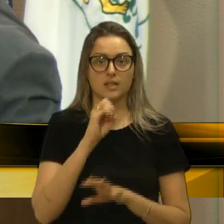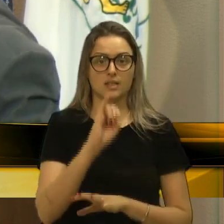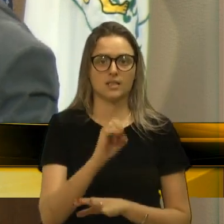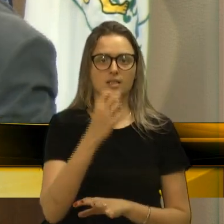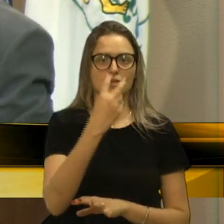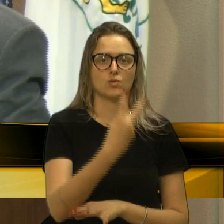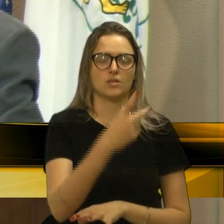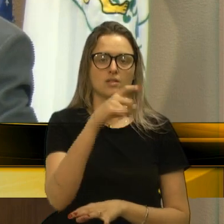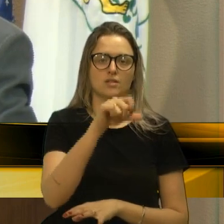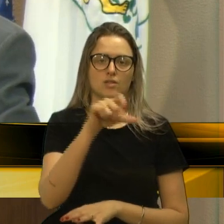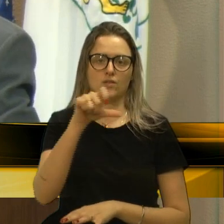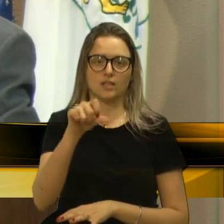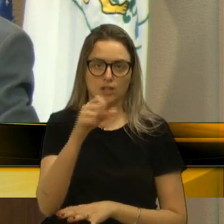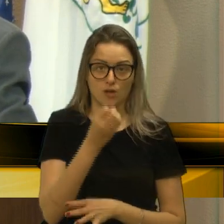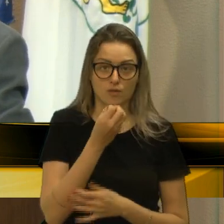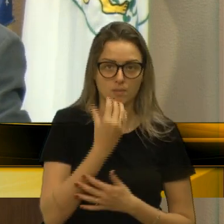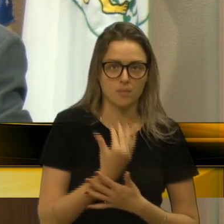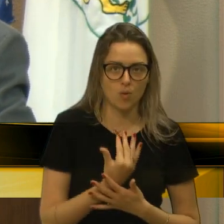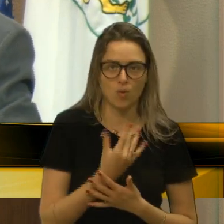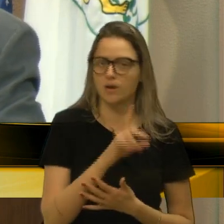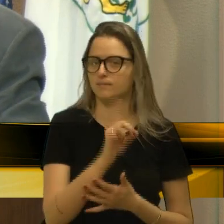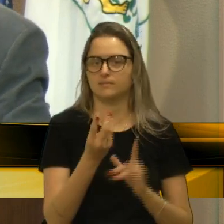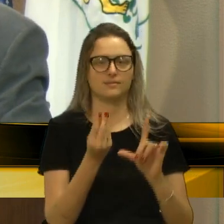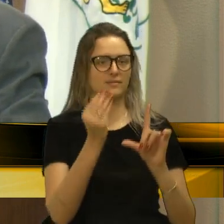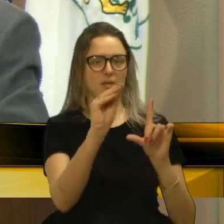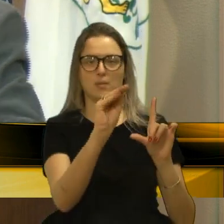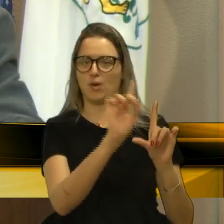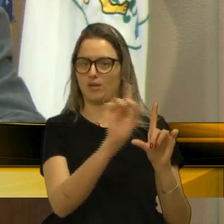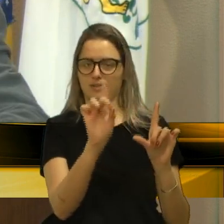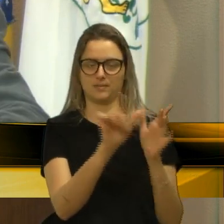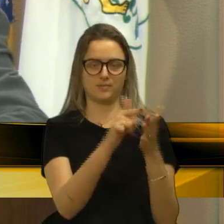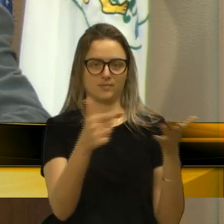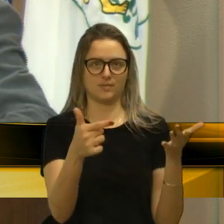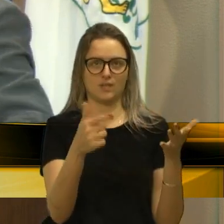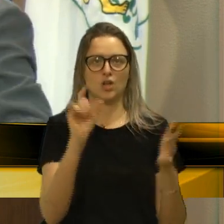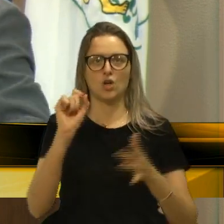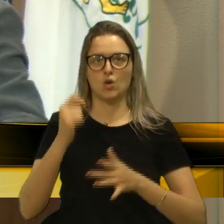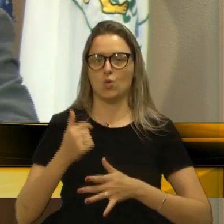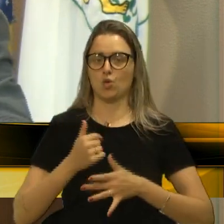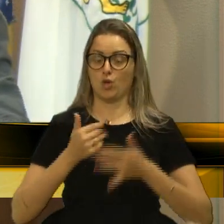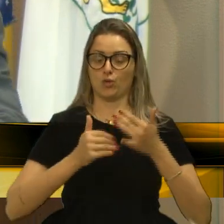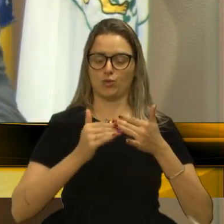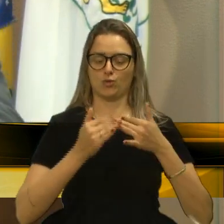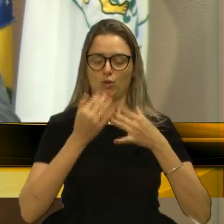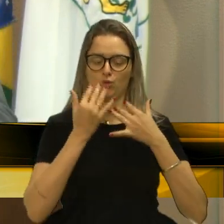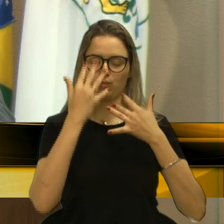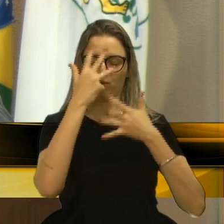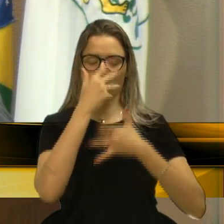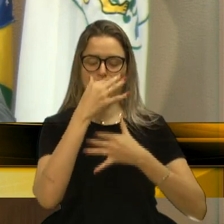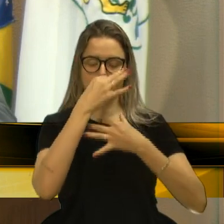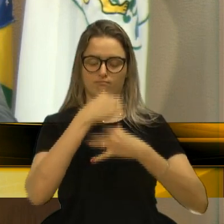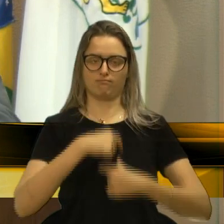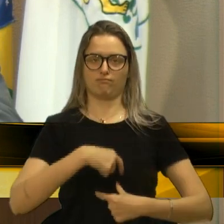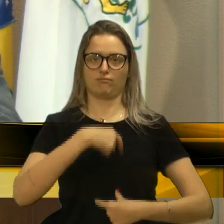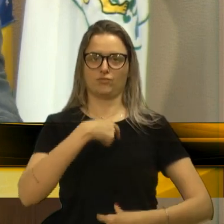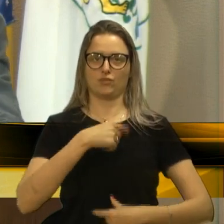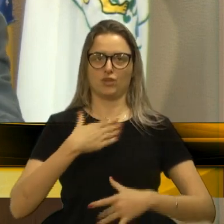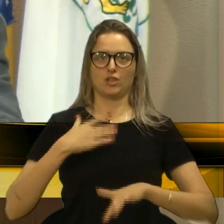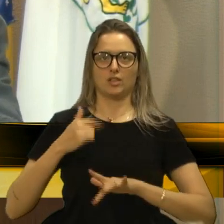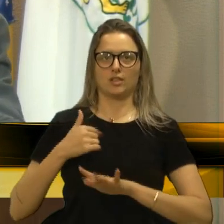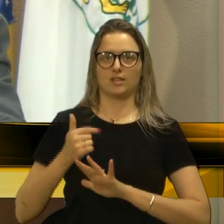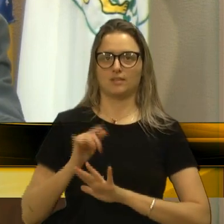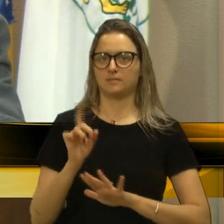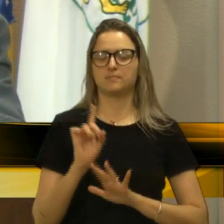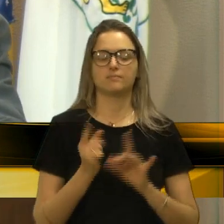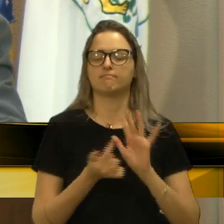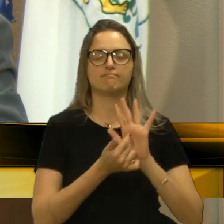Se 299 saiu boa, eles não colocam. Aquela que eu saí direitinho lá, né? Com pose de grandão,